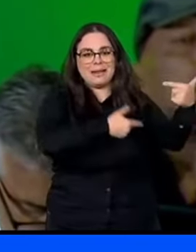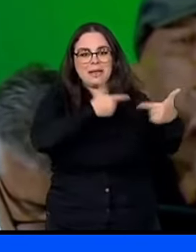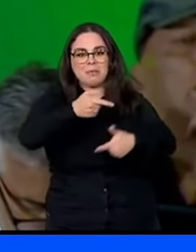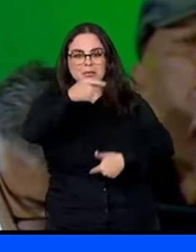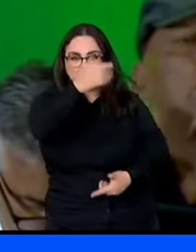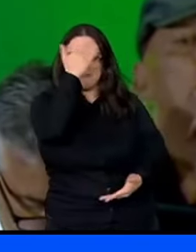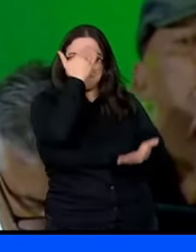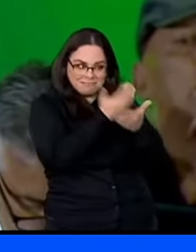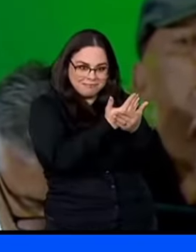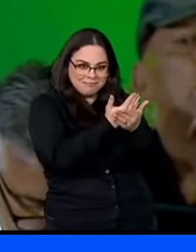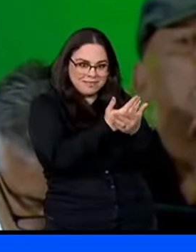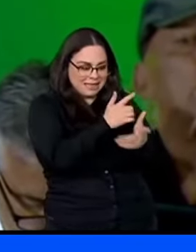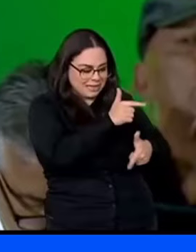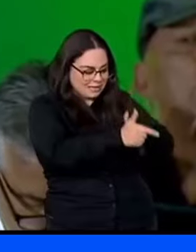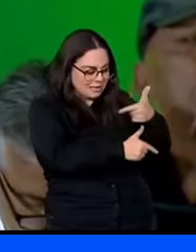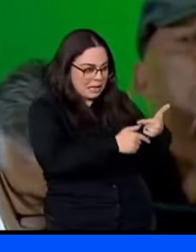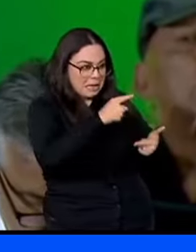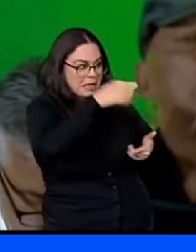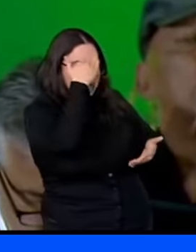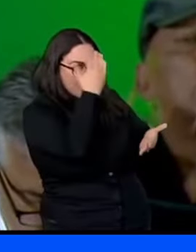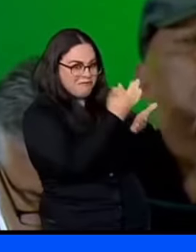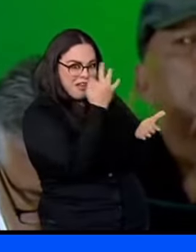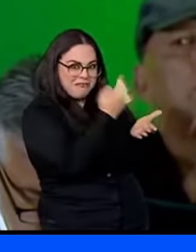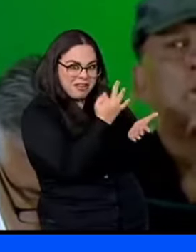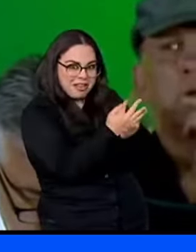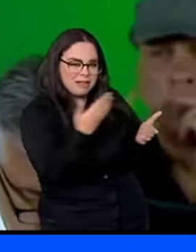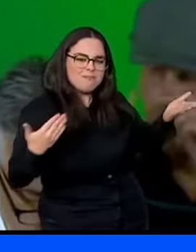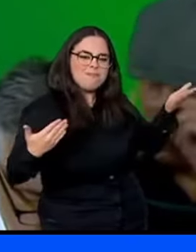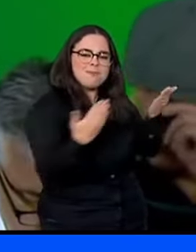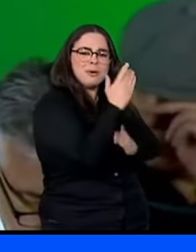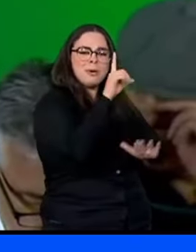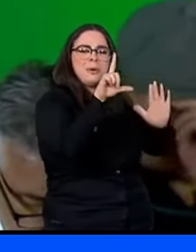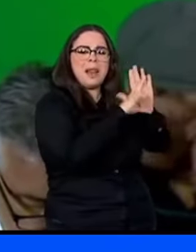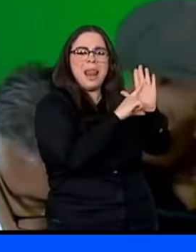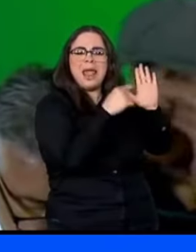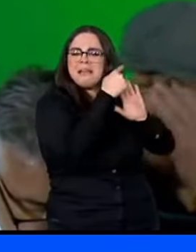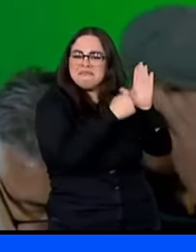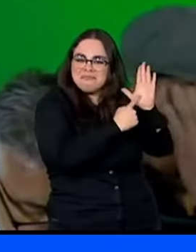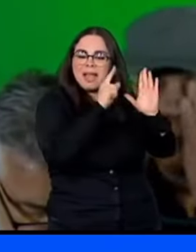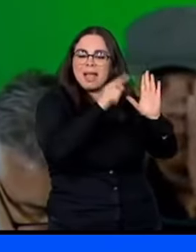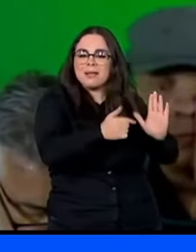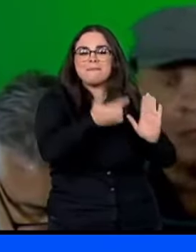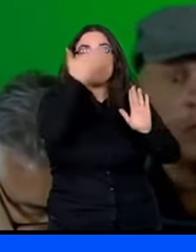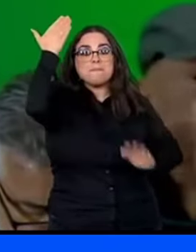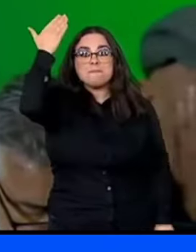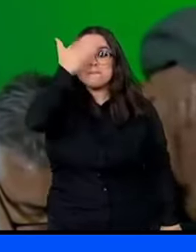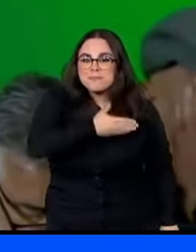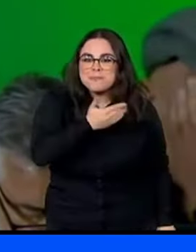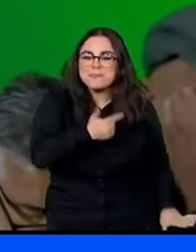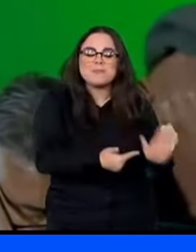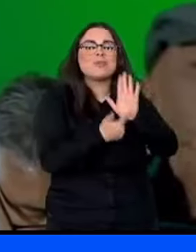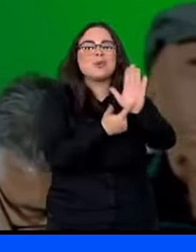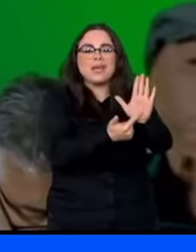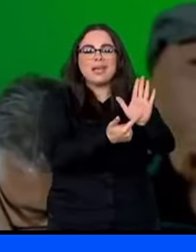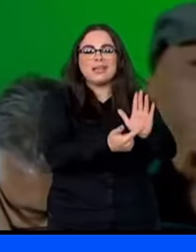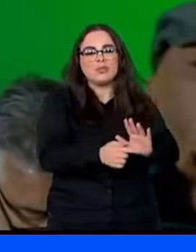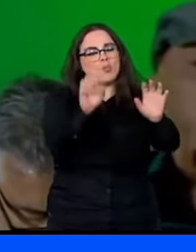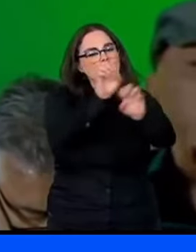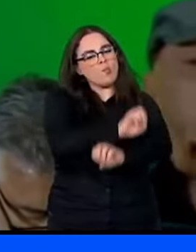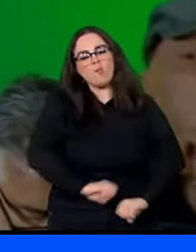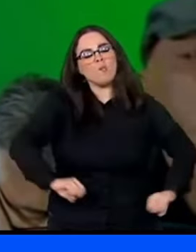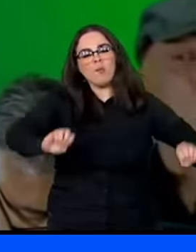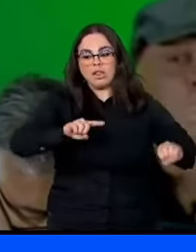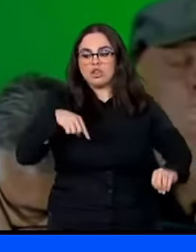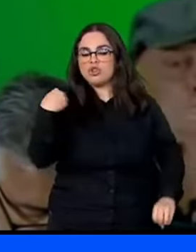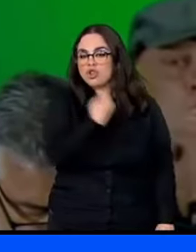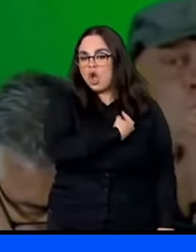acreditaram E hoje A sanção Dessa lei É uma demonstração De que nenhum De nós